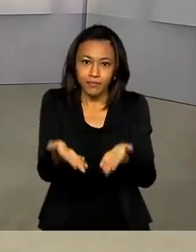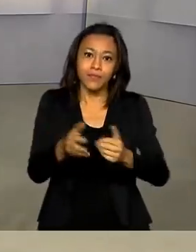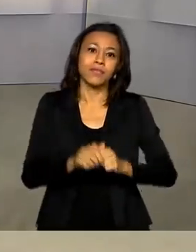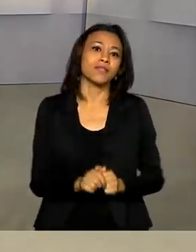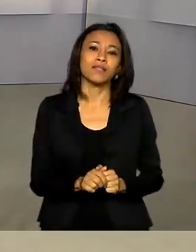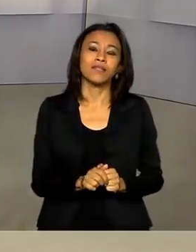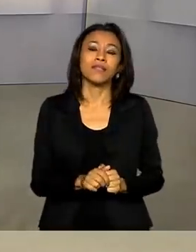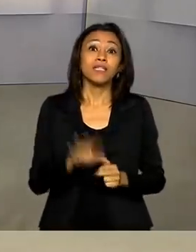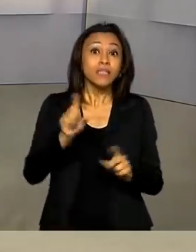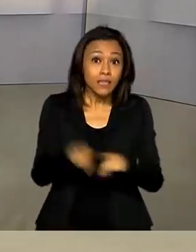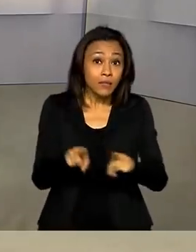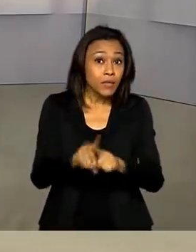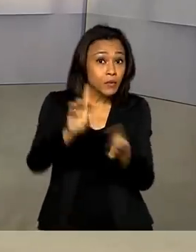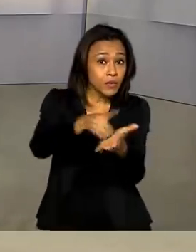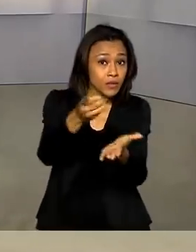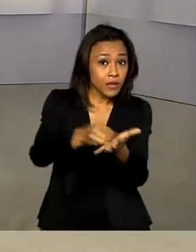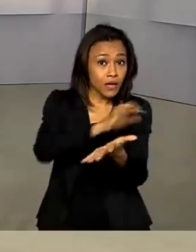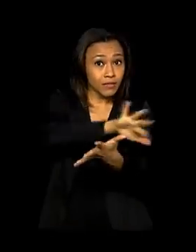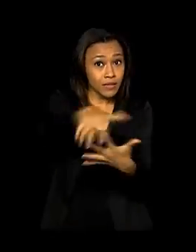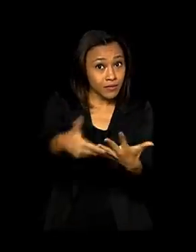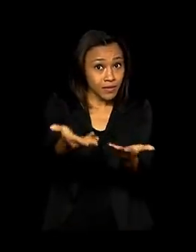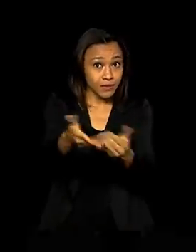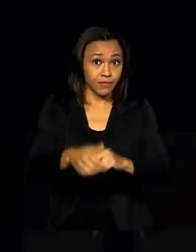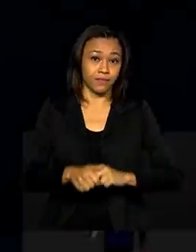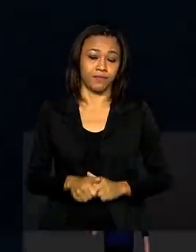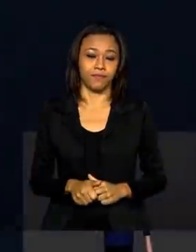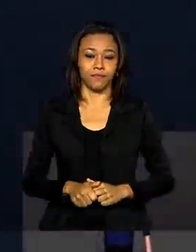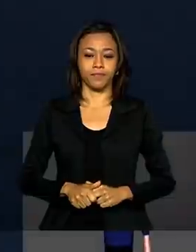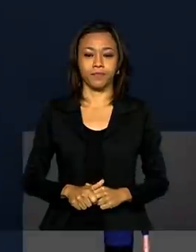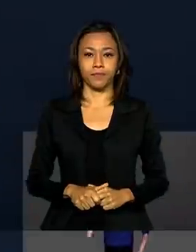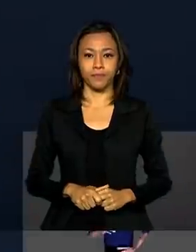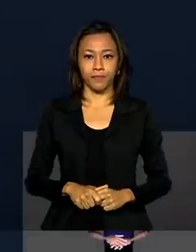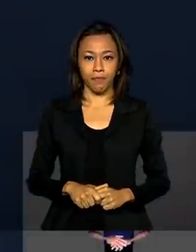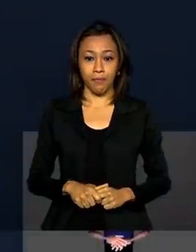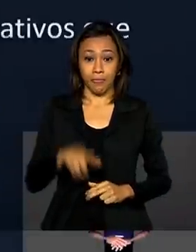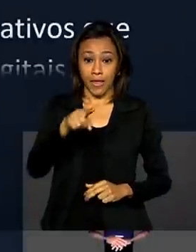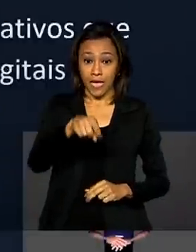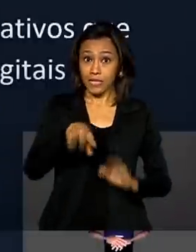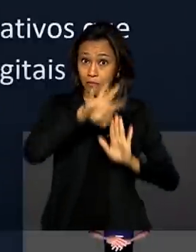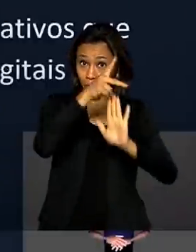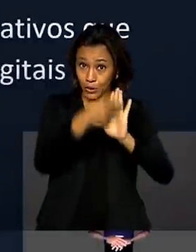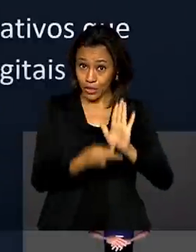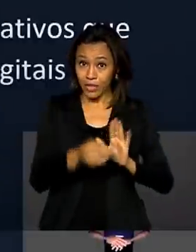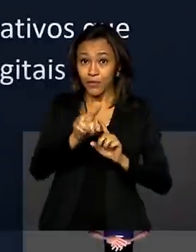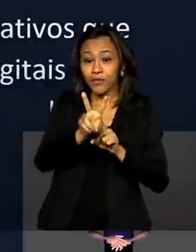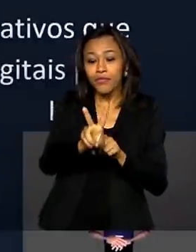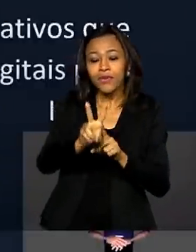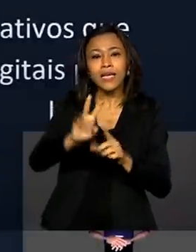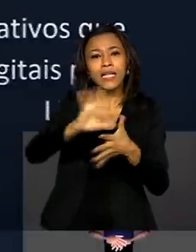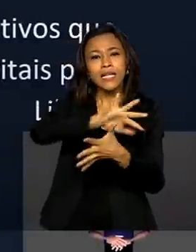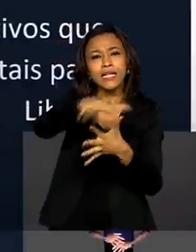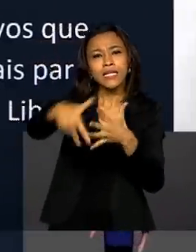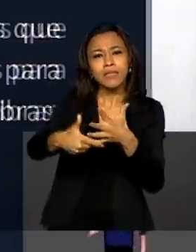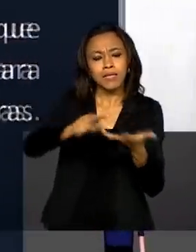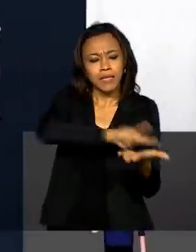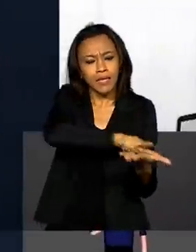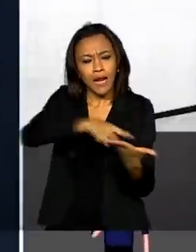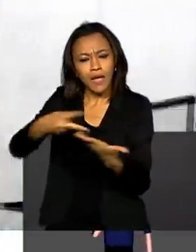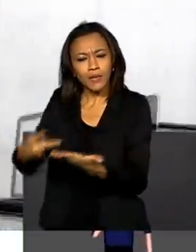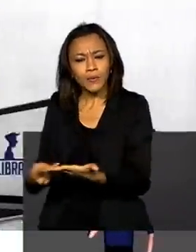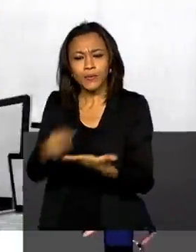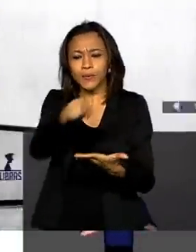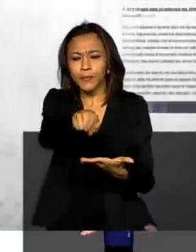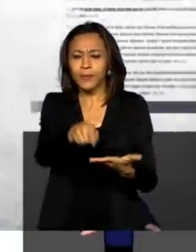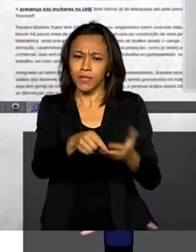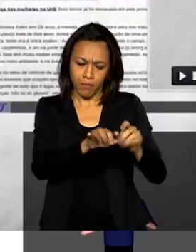sinais e um dicionário em libras. O projeto VLibras traduz conteúdos